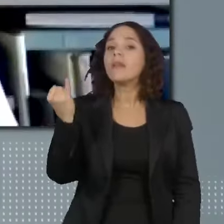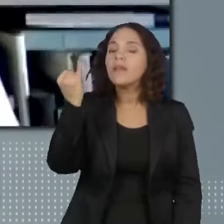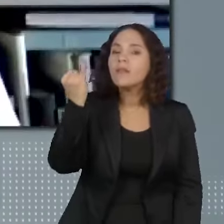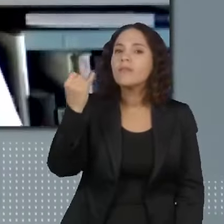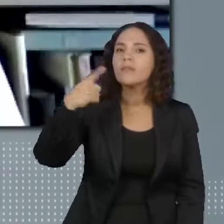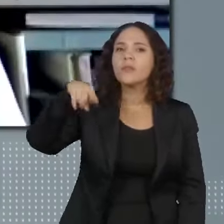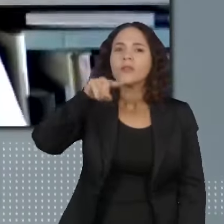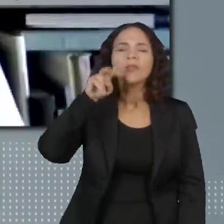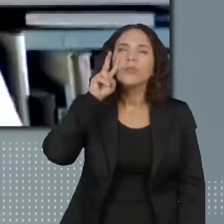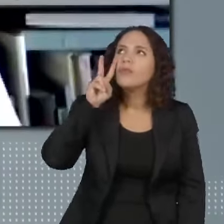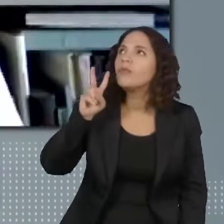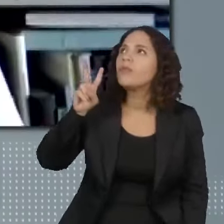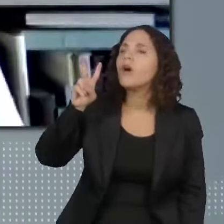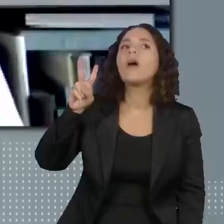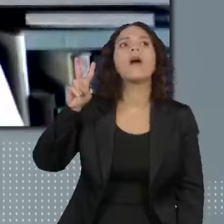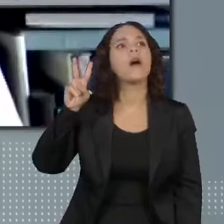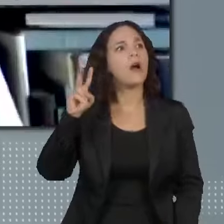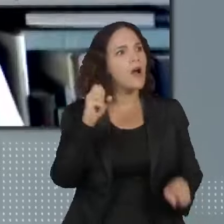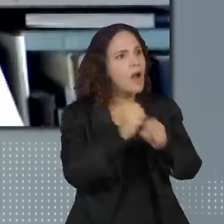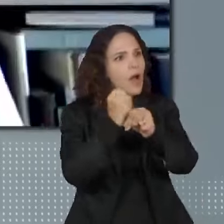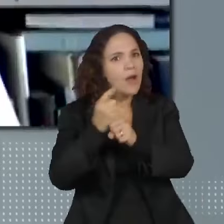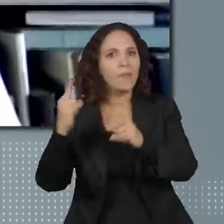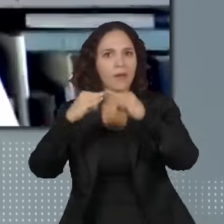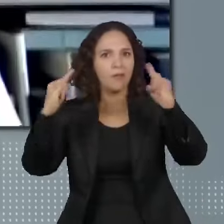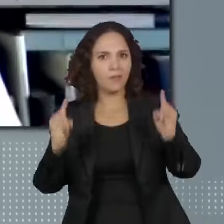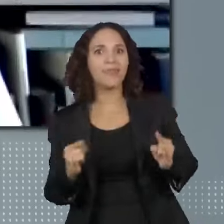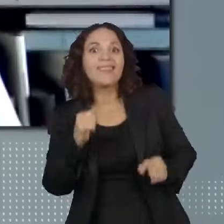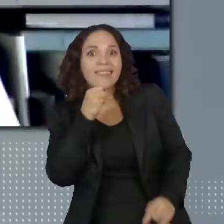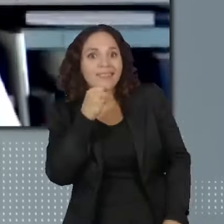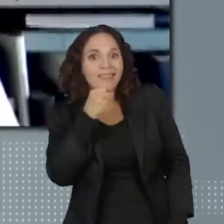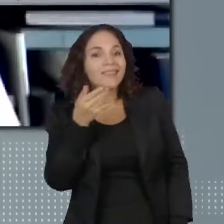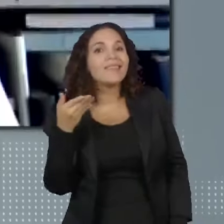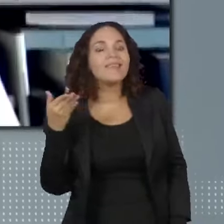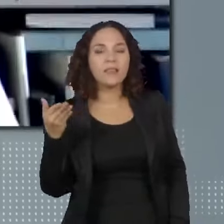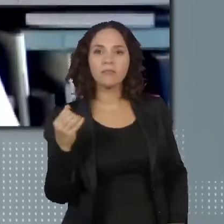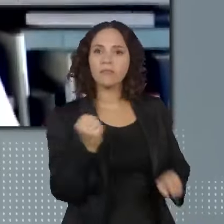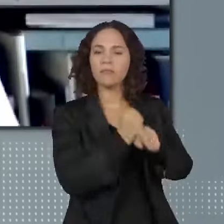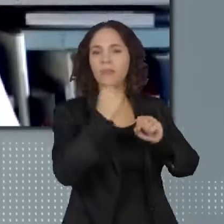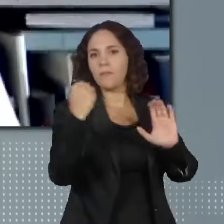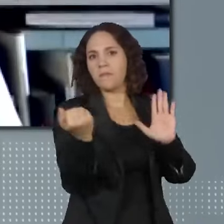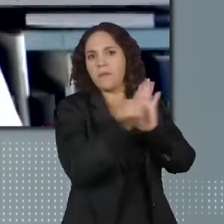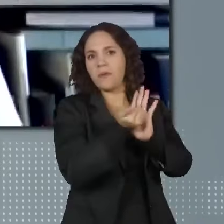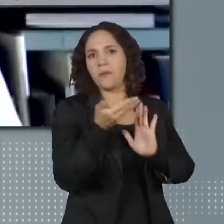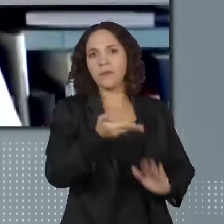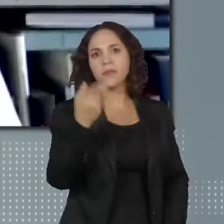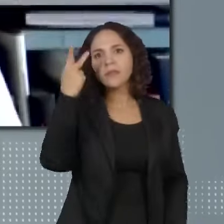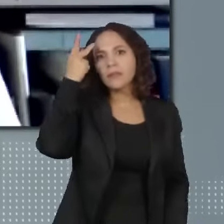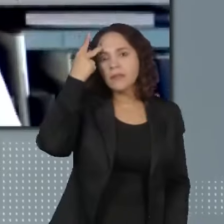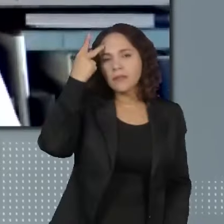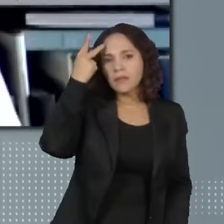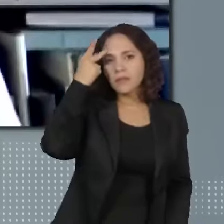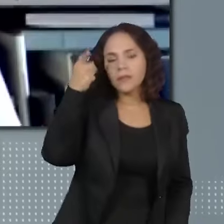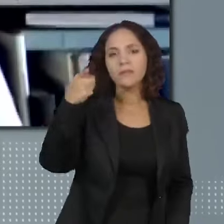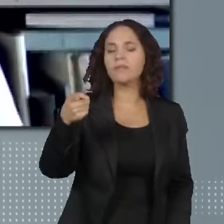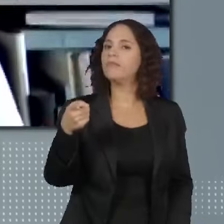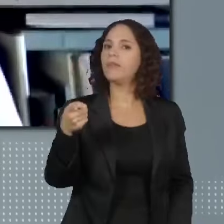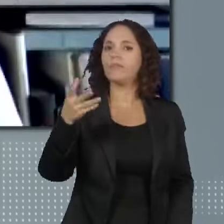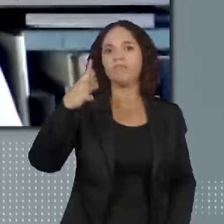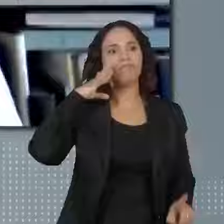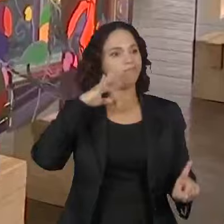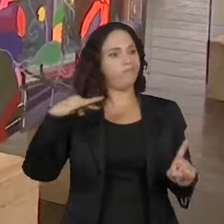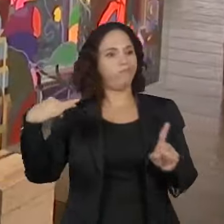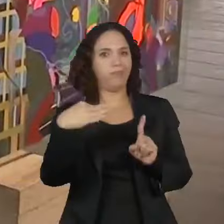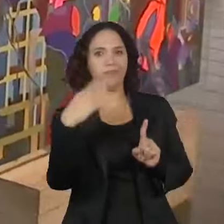essas grandes obras, e o máximo sem dúvida é uma das grandes obras de São Paulo, o símbolo de São Paulo.